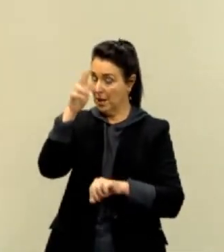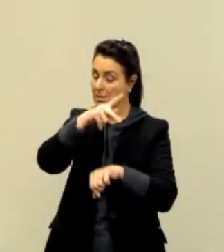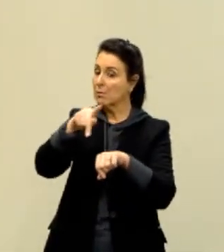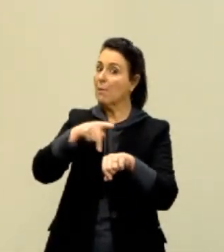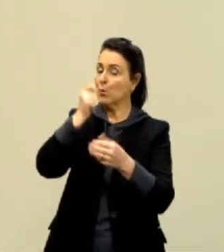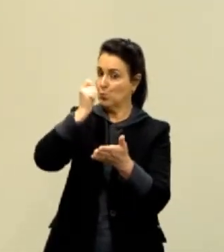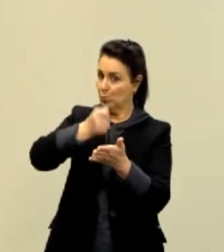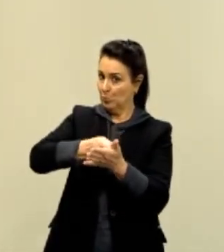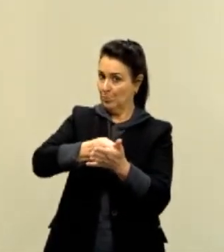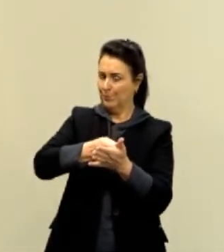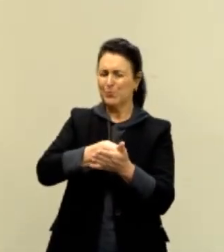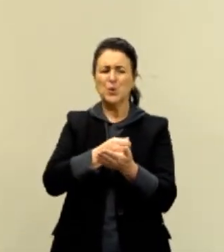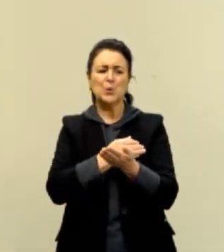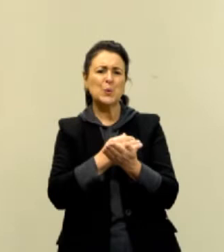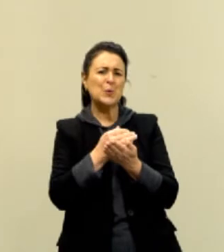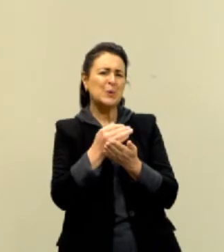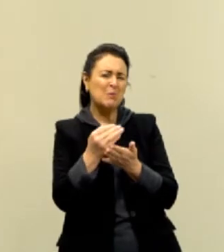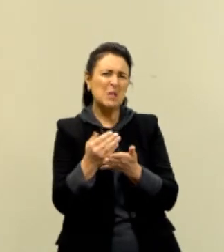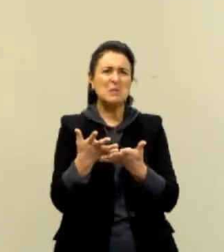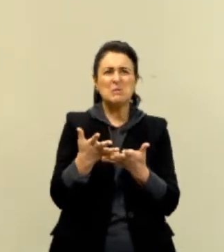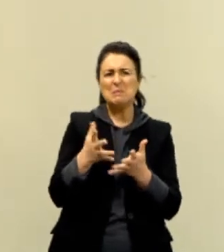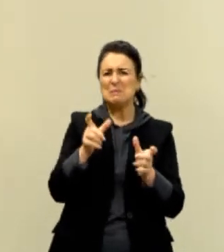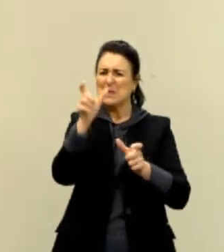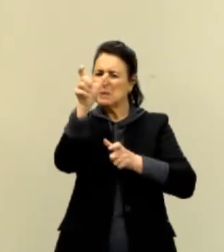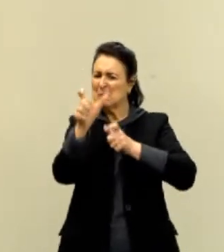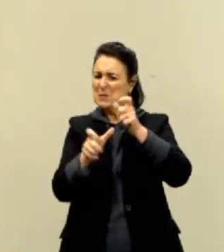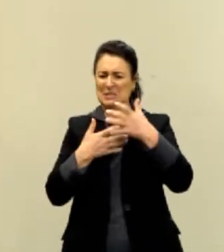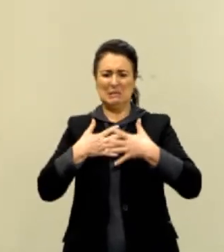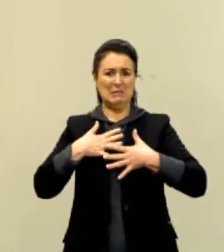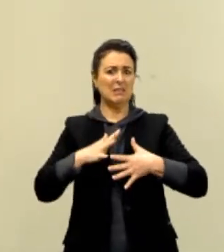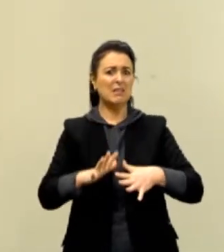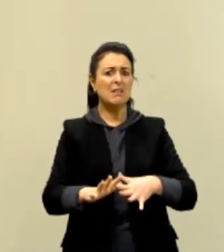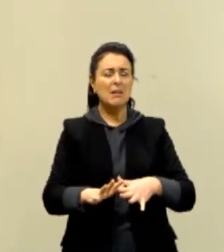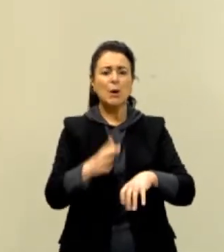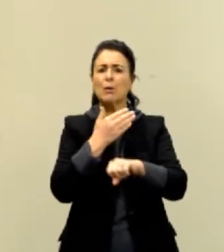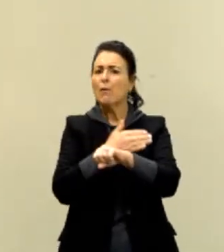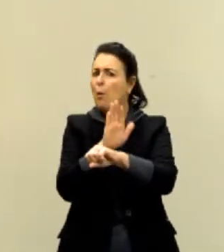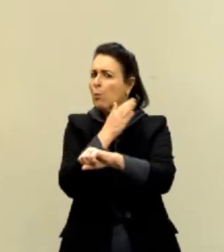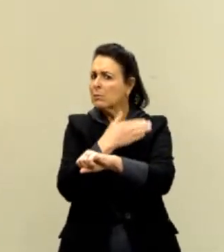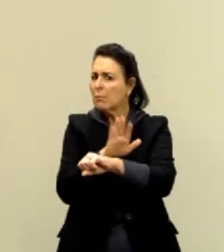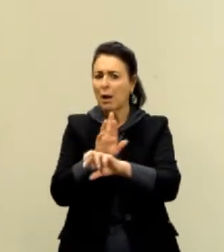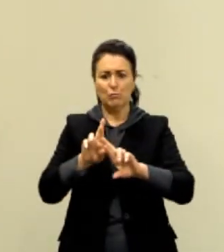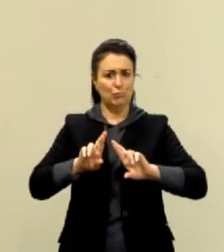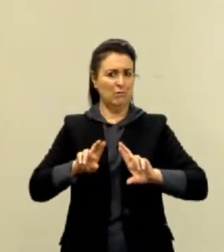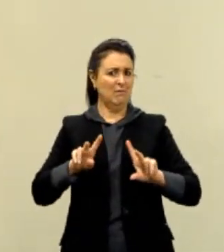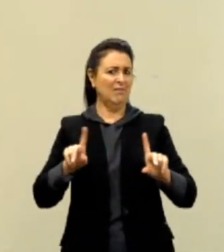pessoas no início se recusaram, porque estavam acostumados com outras unidades.